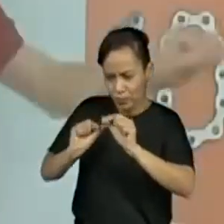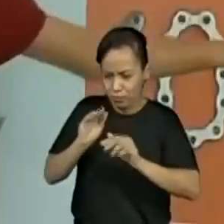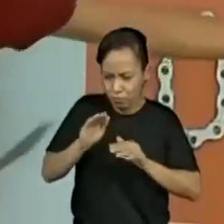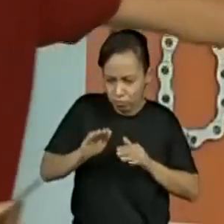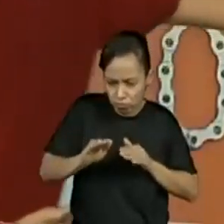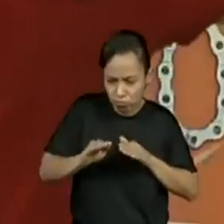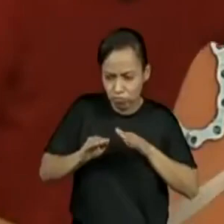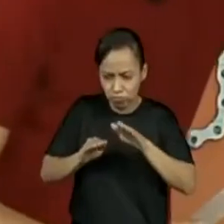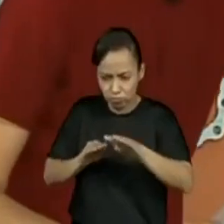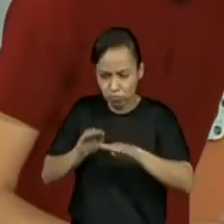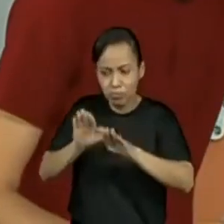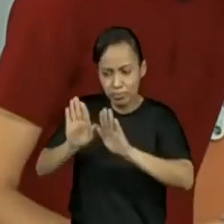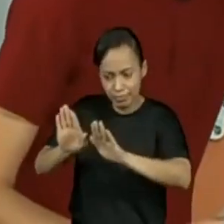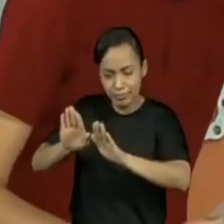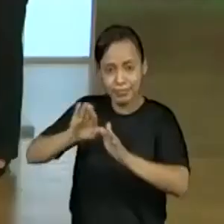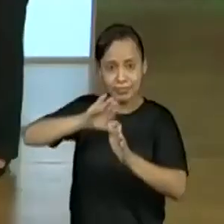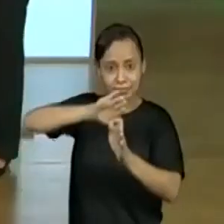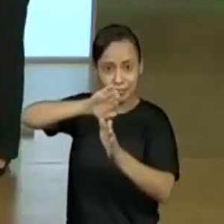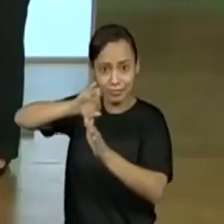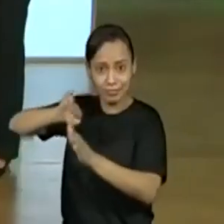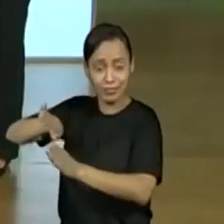agora, olha lá,